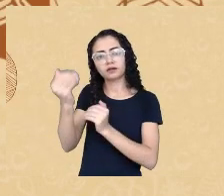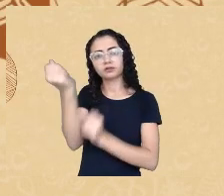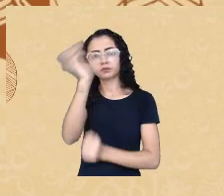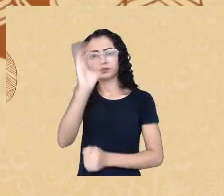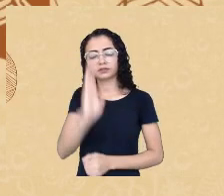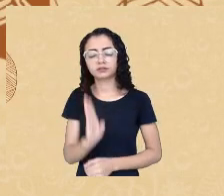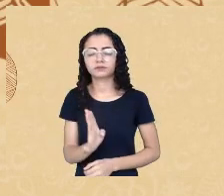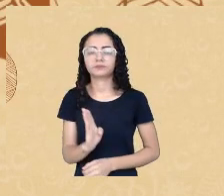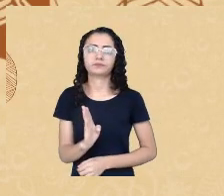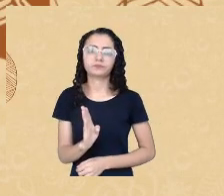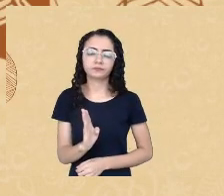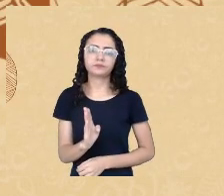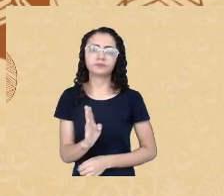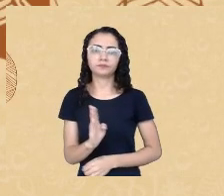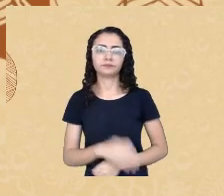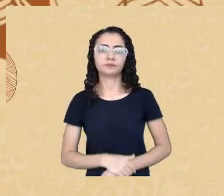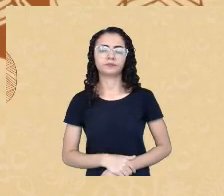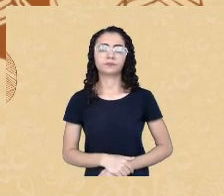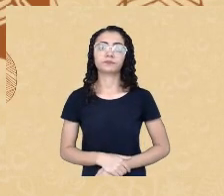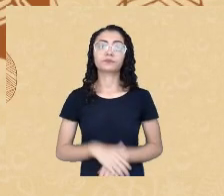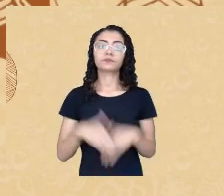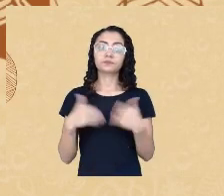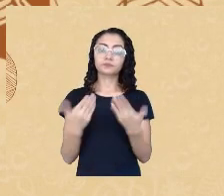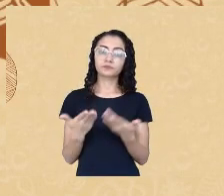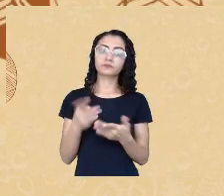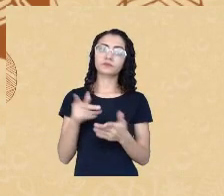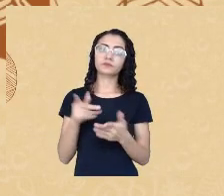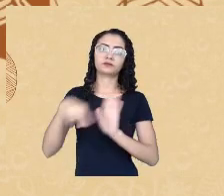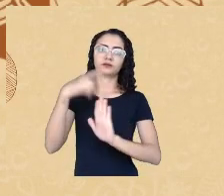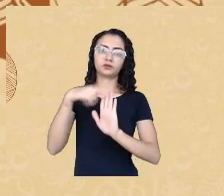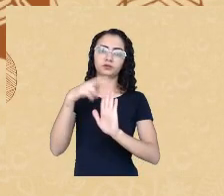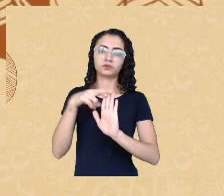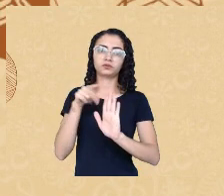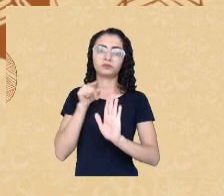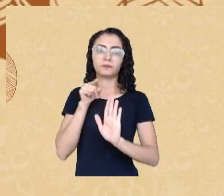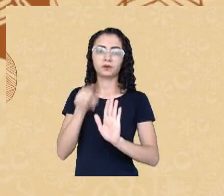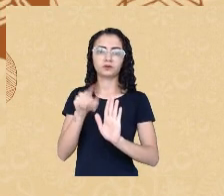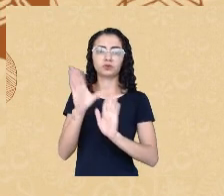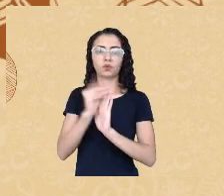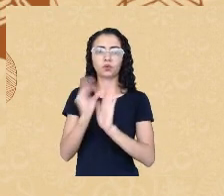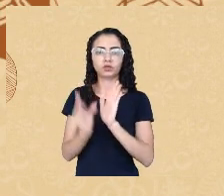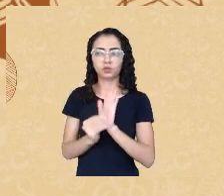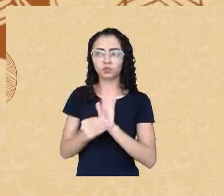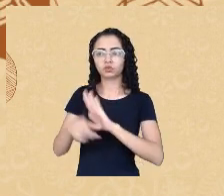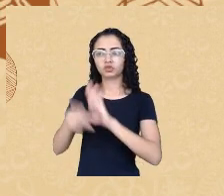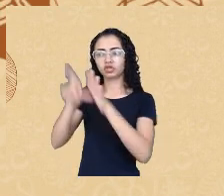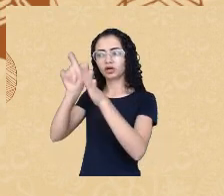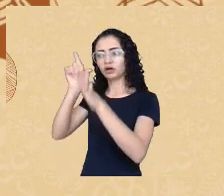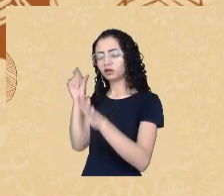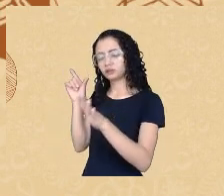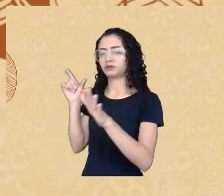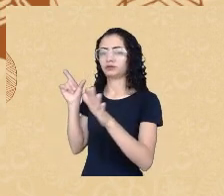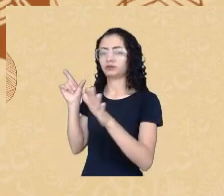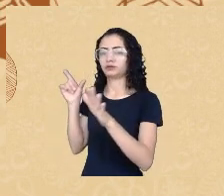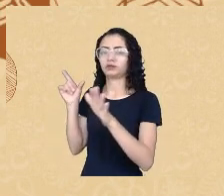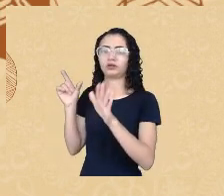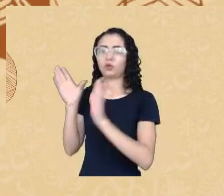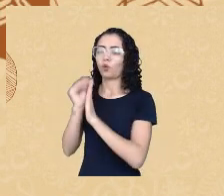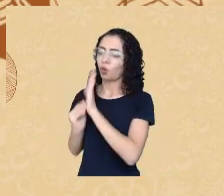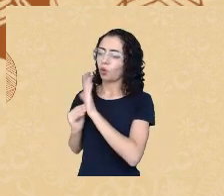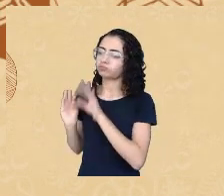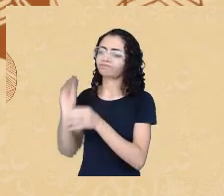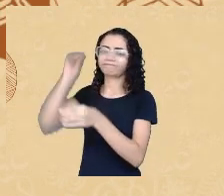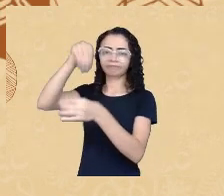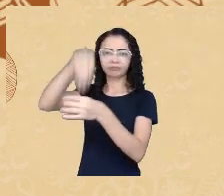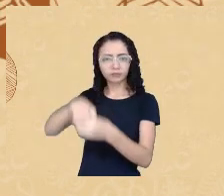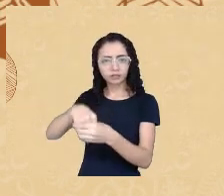contudo, contemplando o seu conteúdo em praticamente toda a sua totalidade, principalmente a regulamentação